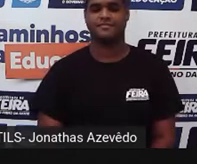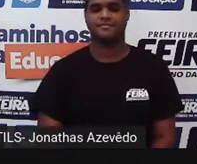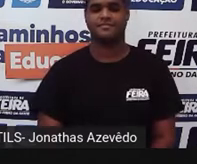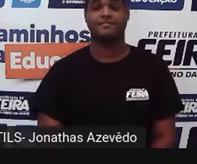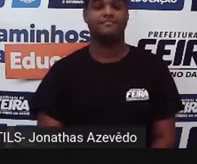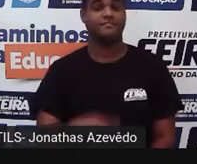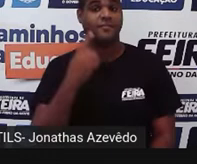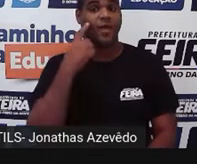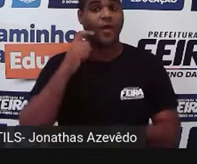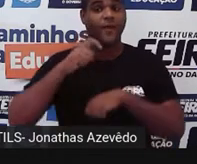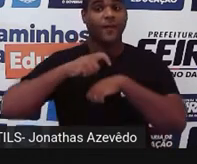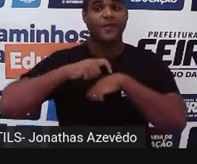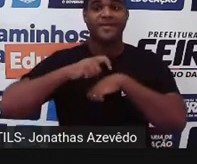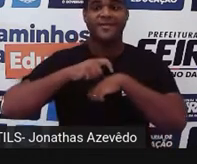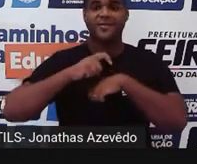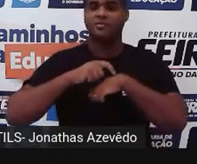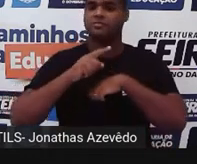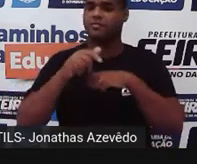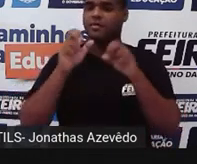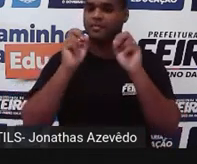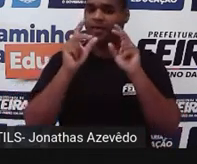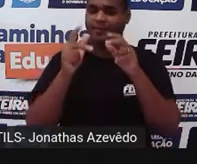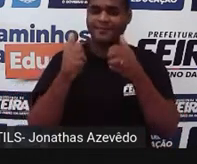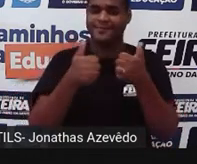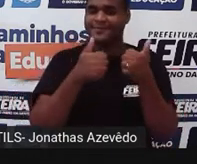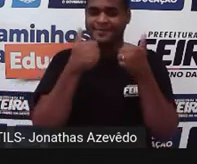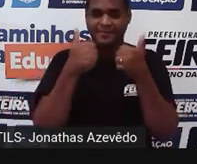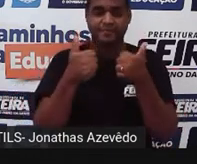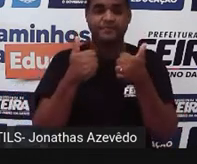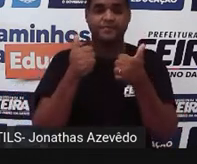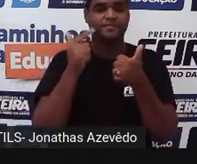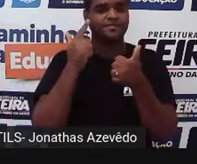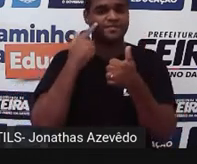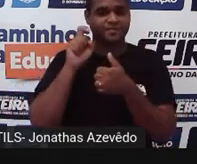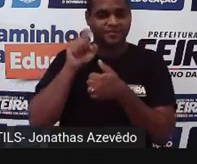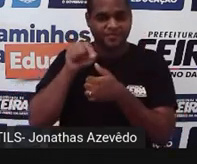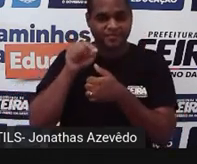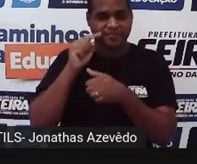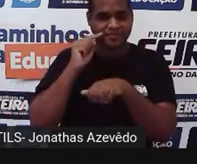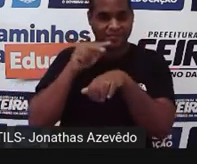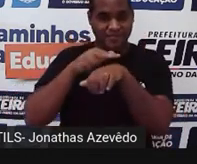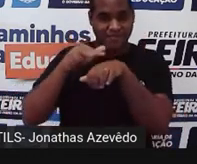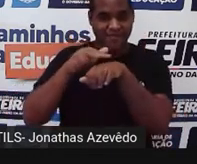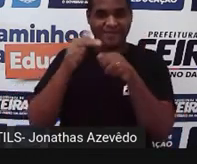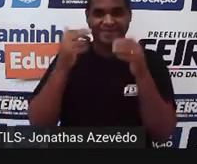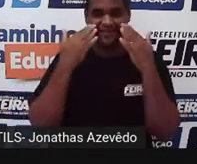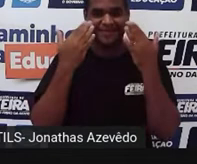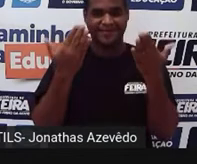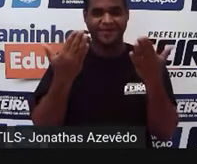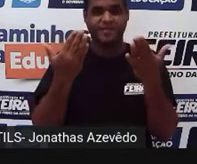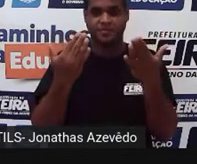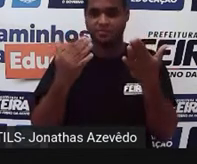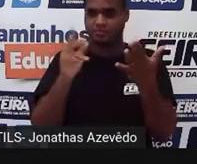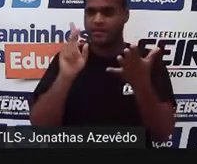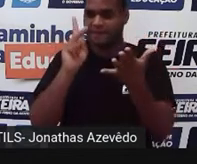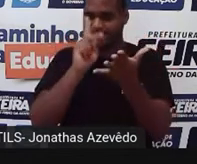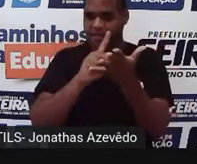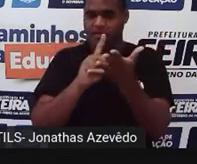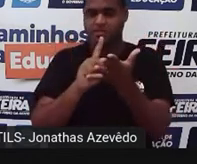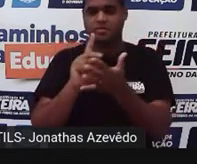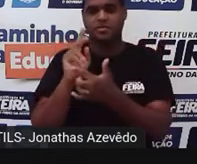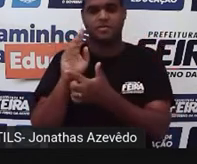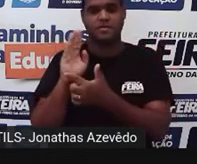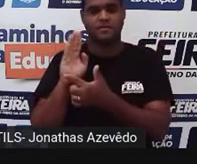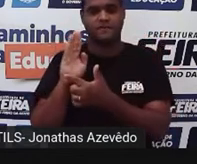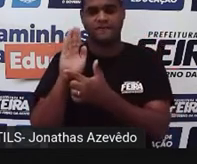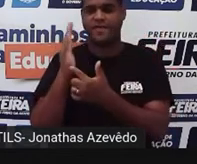Olha o tempo. Pronto. Botãozinho verde que aparece ali na tela. True. Verdadeiro. Botãozinho